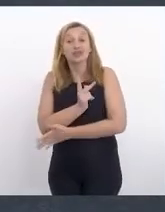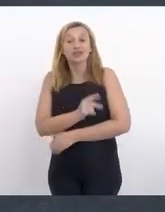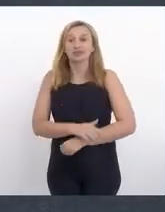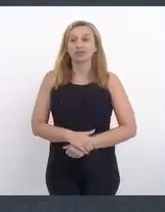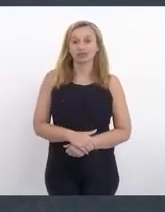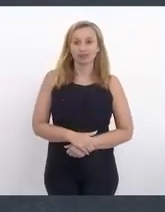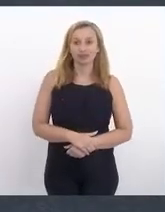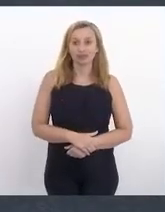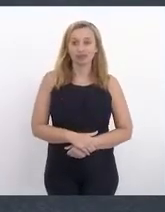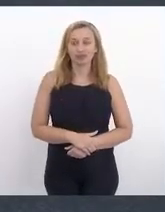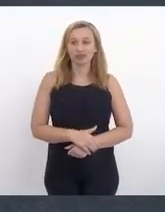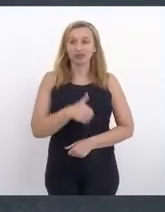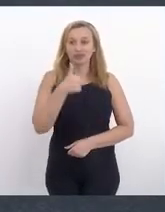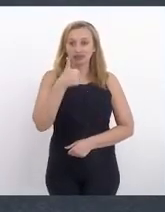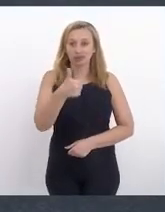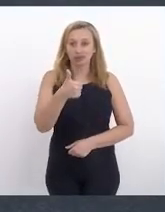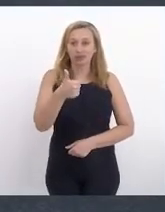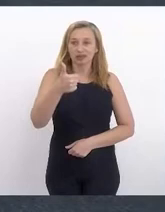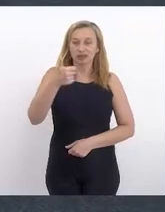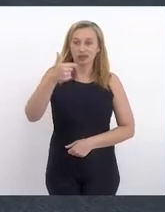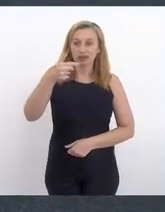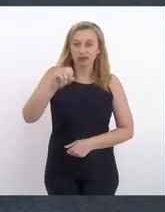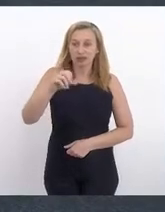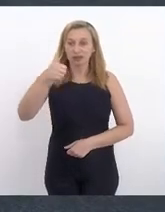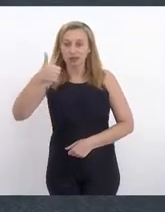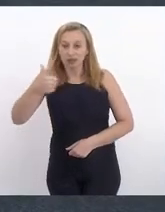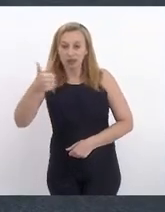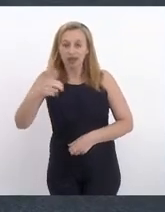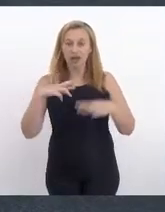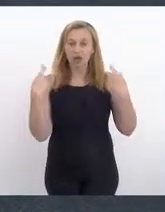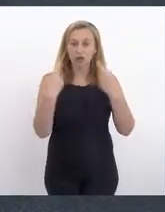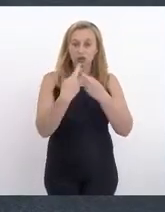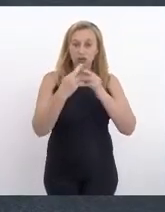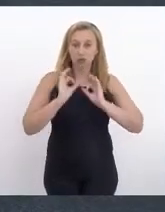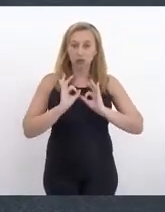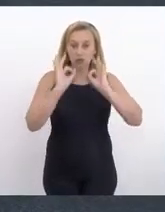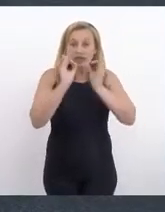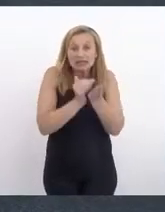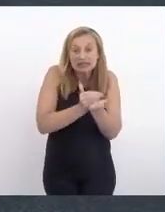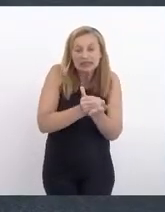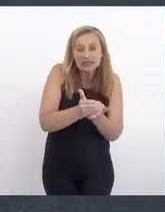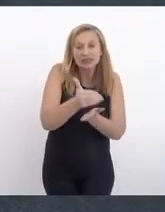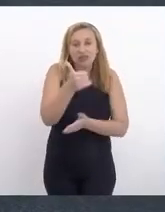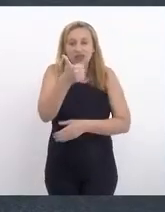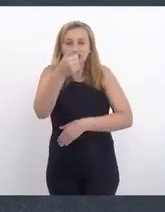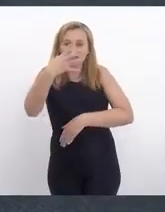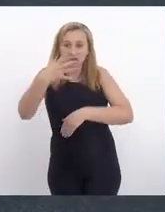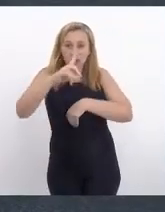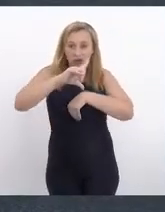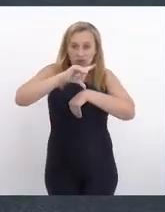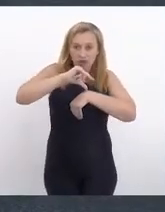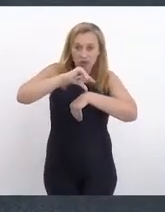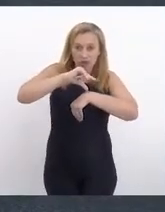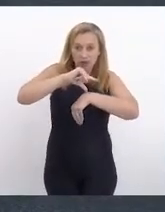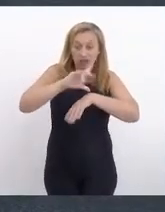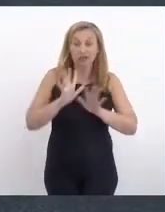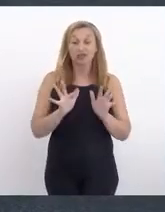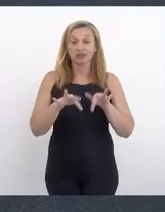na centésima primeira sessão ordinária que, iniciada às 14 horas,